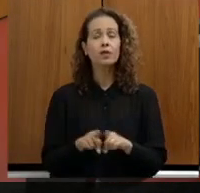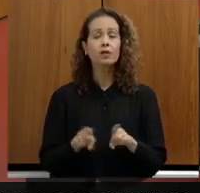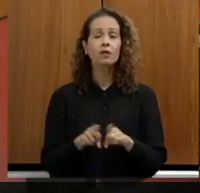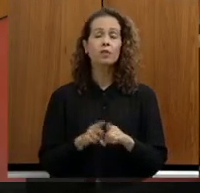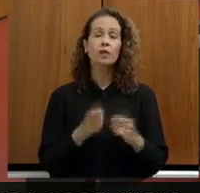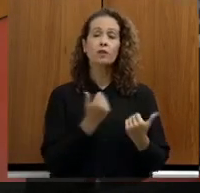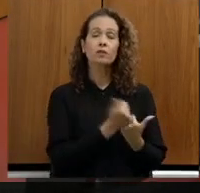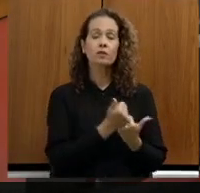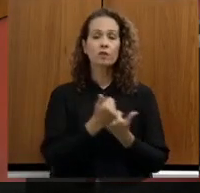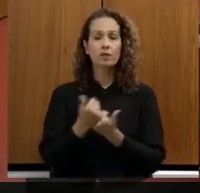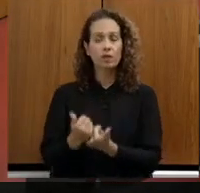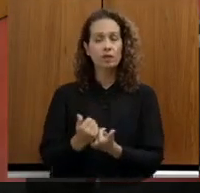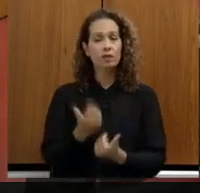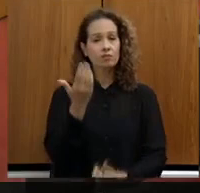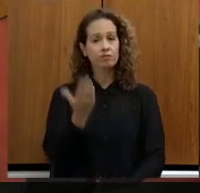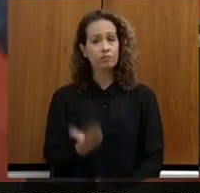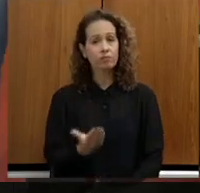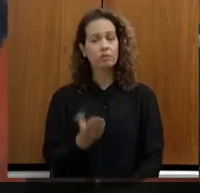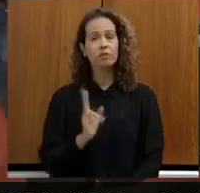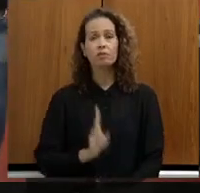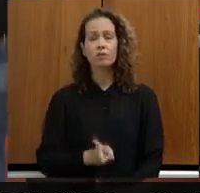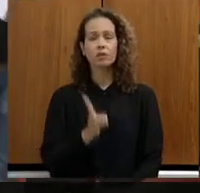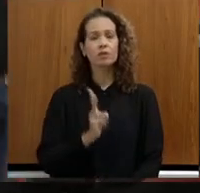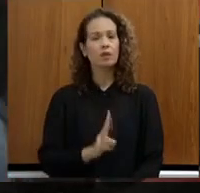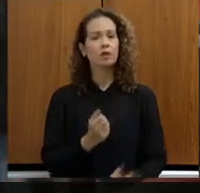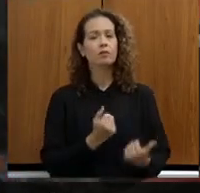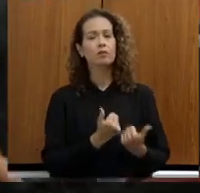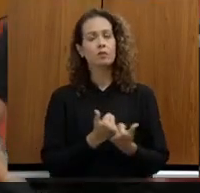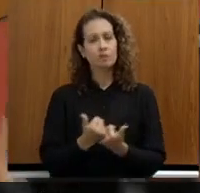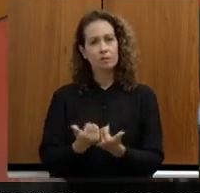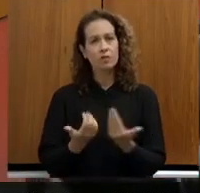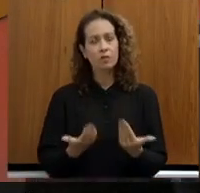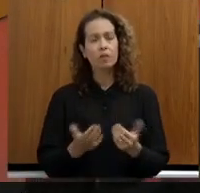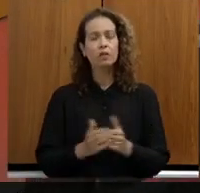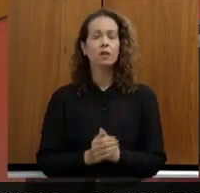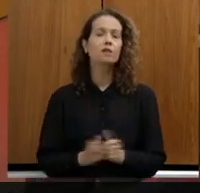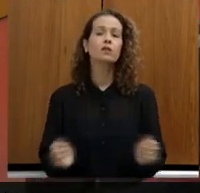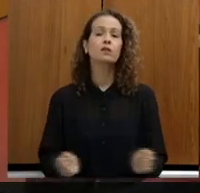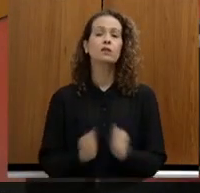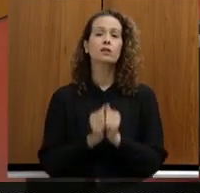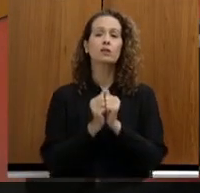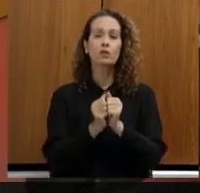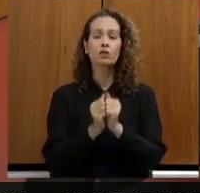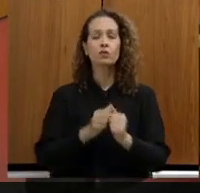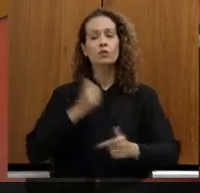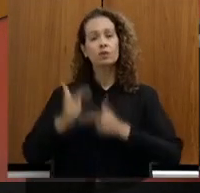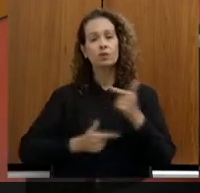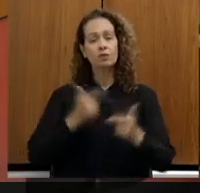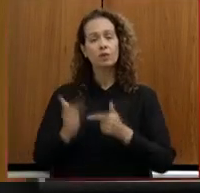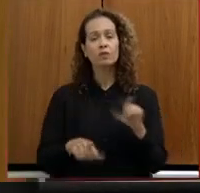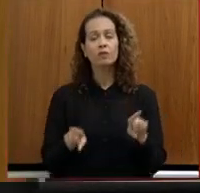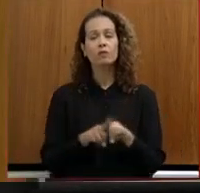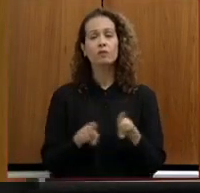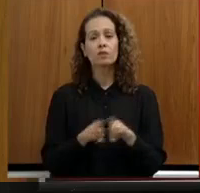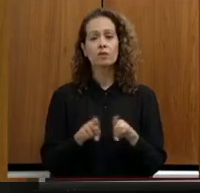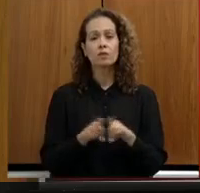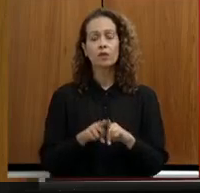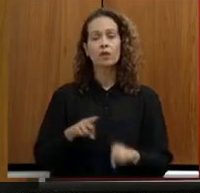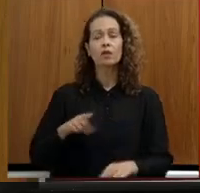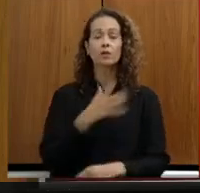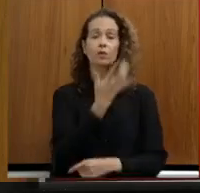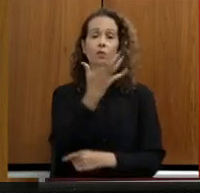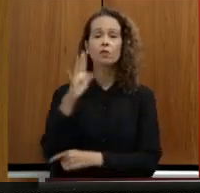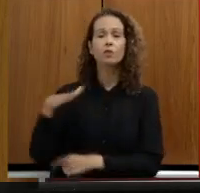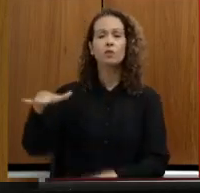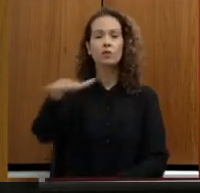colaboração que você vem dando à nossa Unali, fazendo parte dela e trabalhando também o meio ambiente